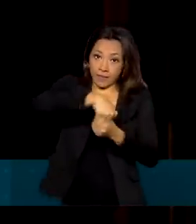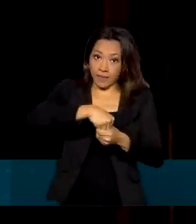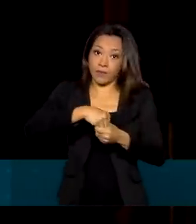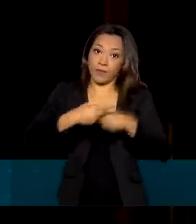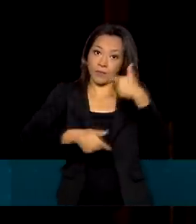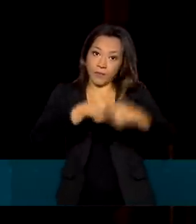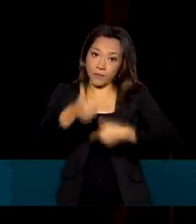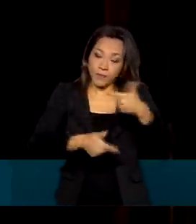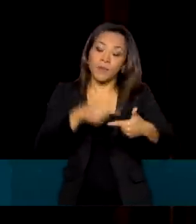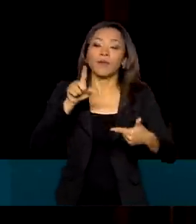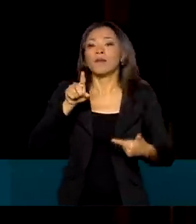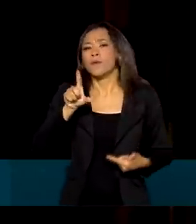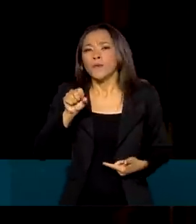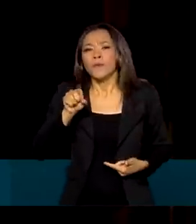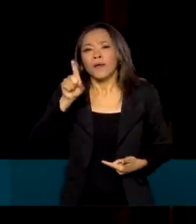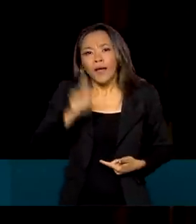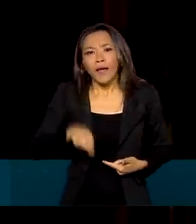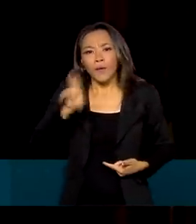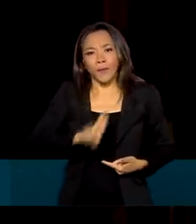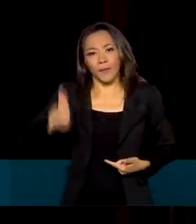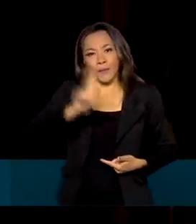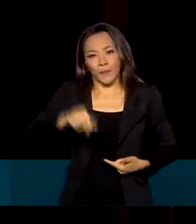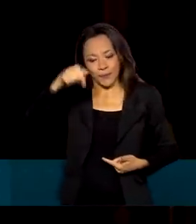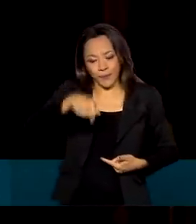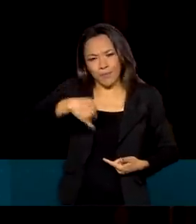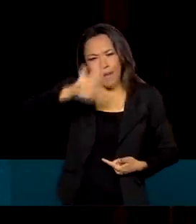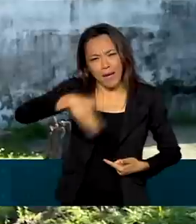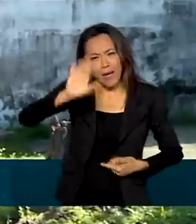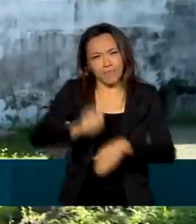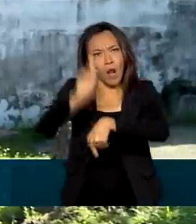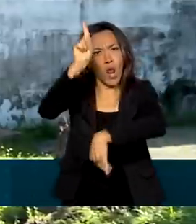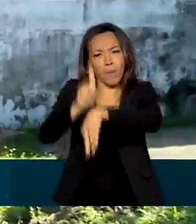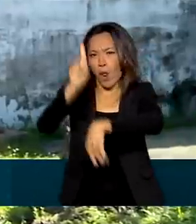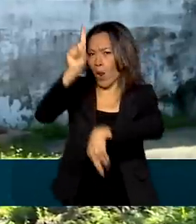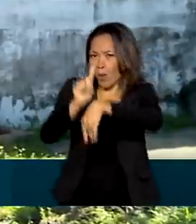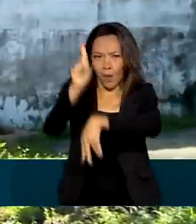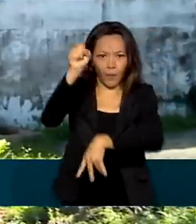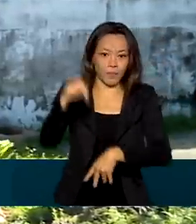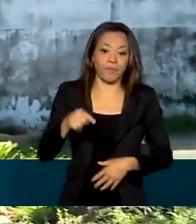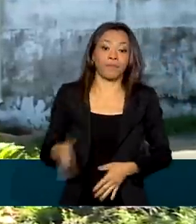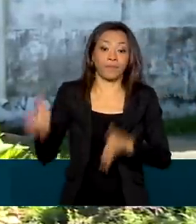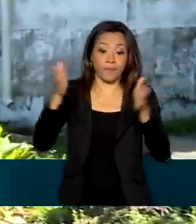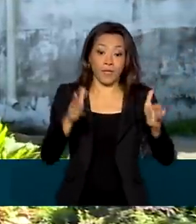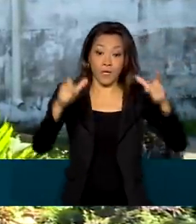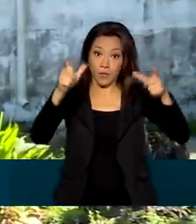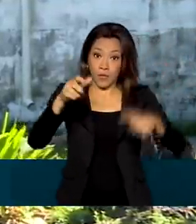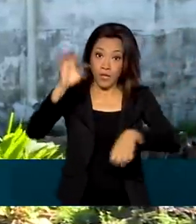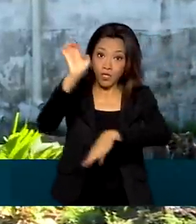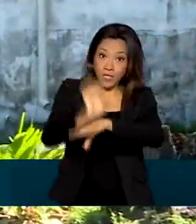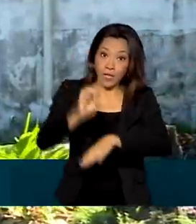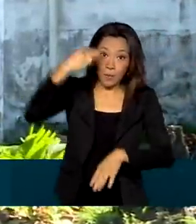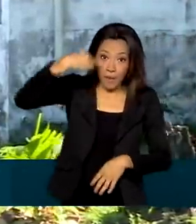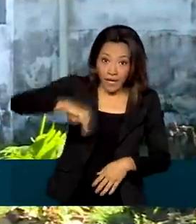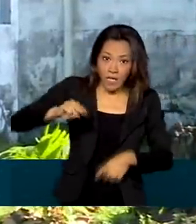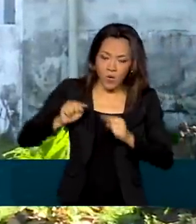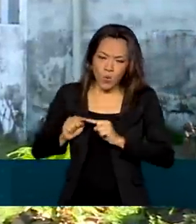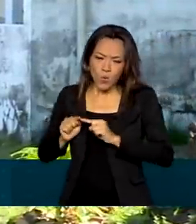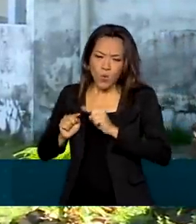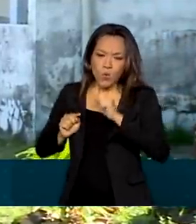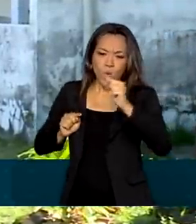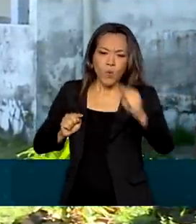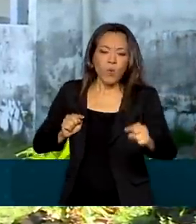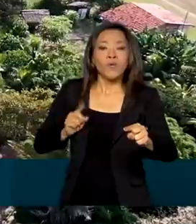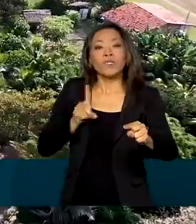advindo da intensidade da cadência de lançamentos esperado. Município maranhense, situado a 100 quilômetros da